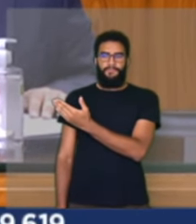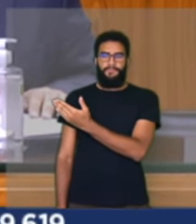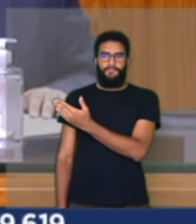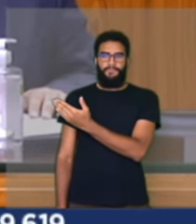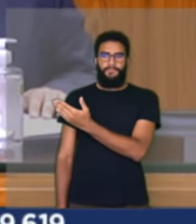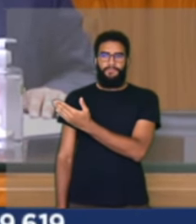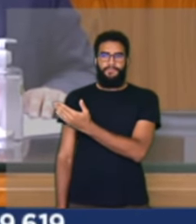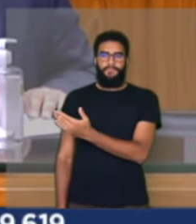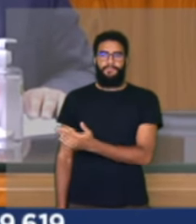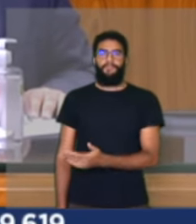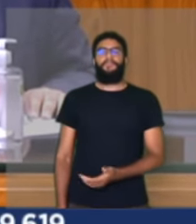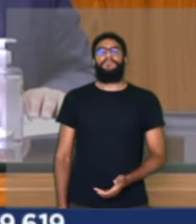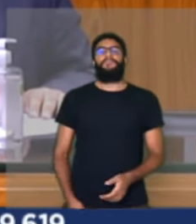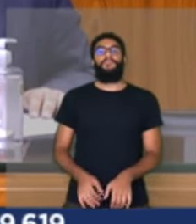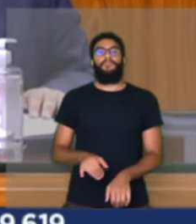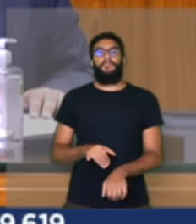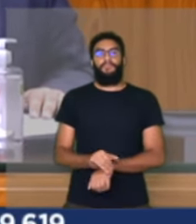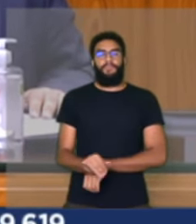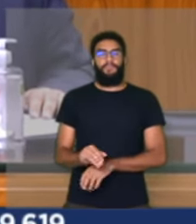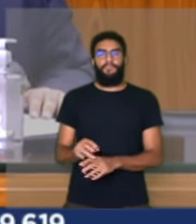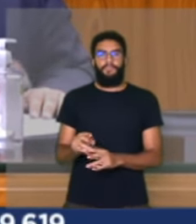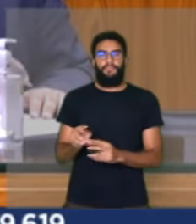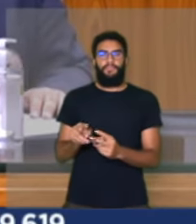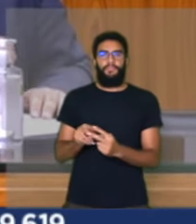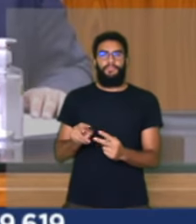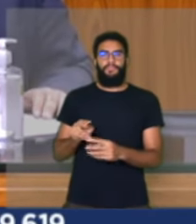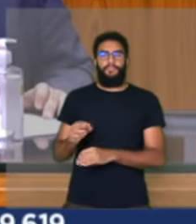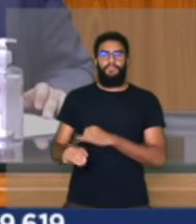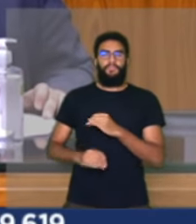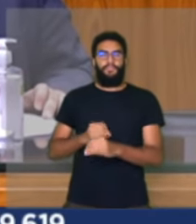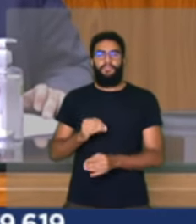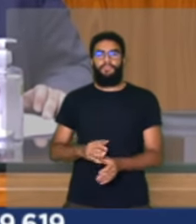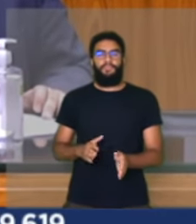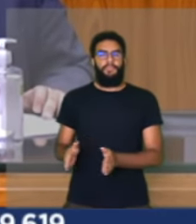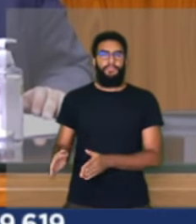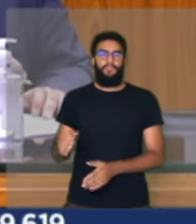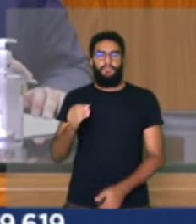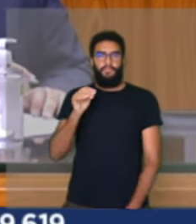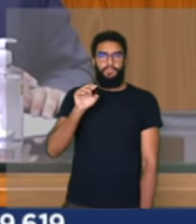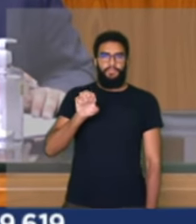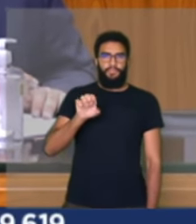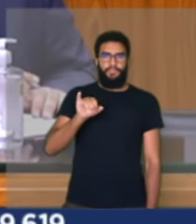Ausente da sala virtual, vamos ao próximo orador. Deputado Heitor Freire.